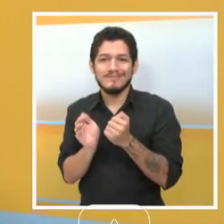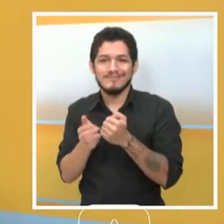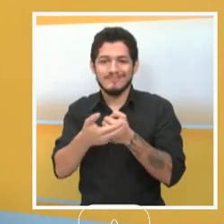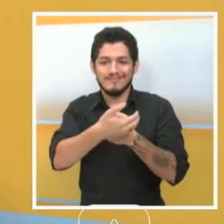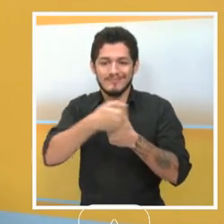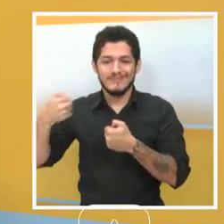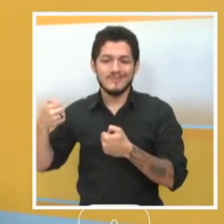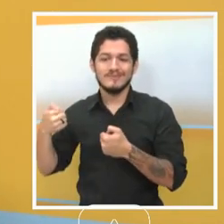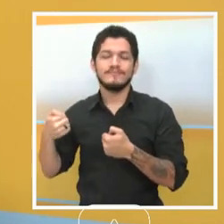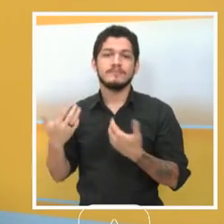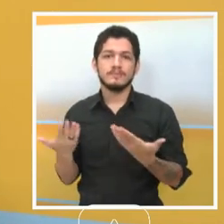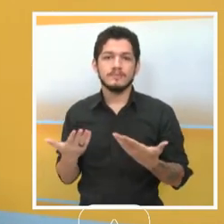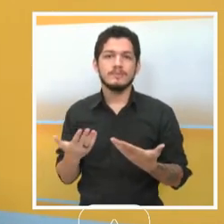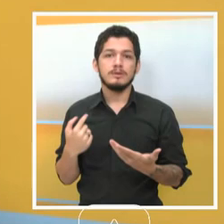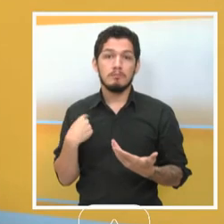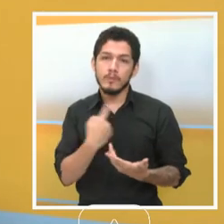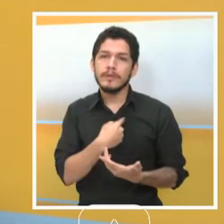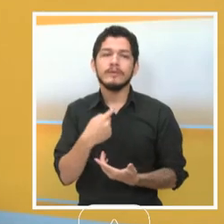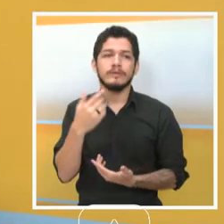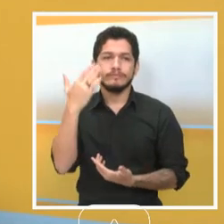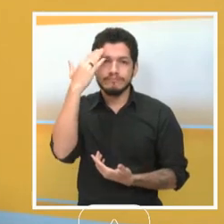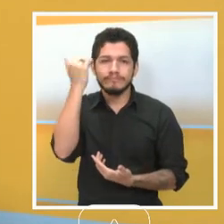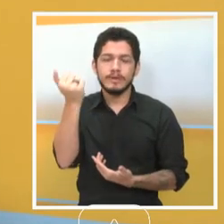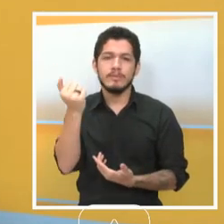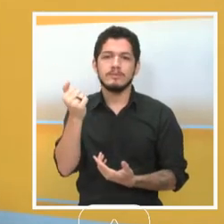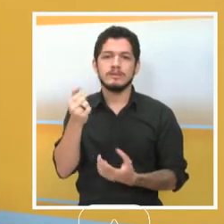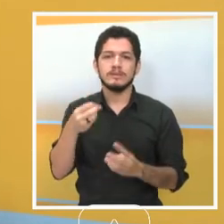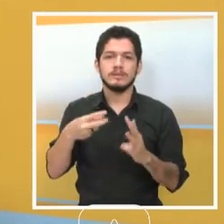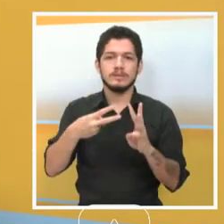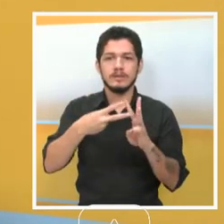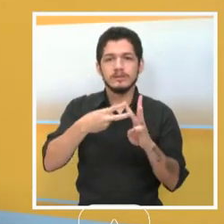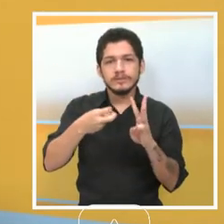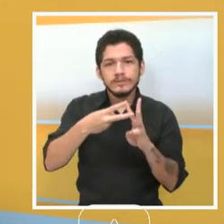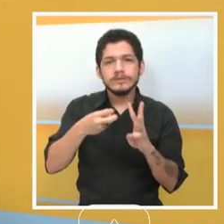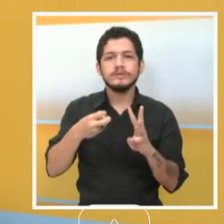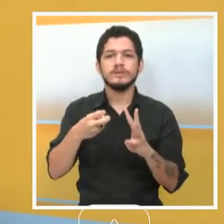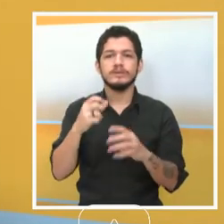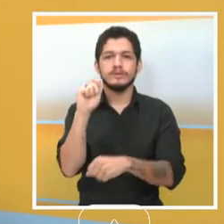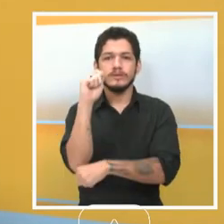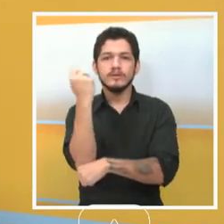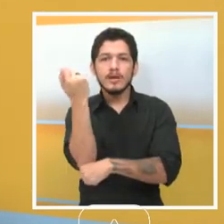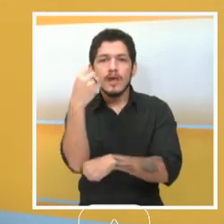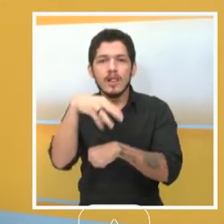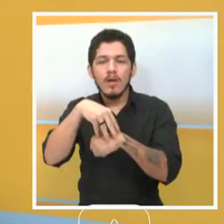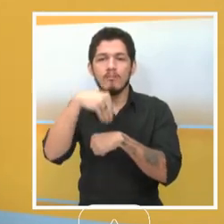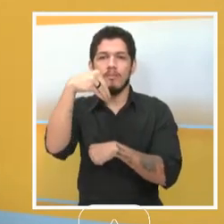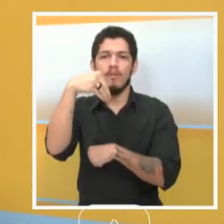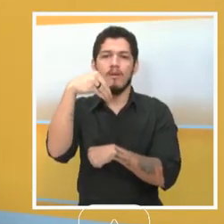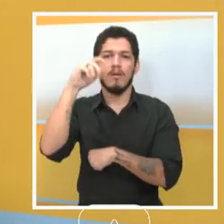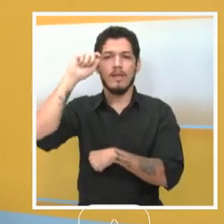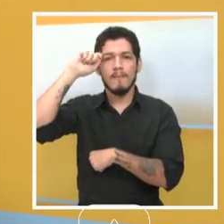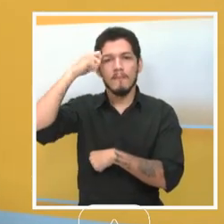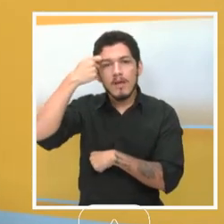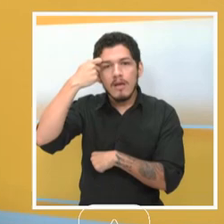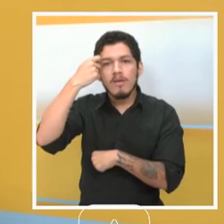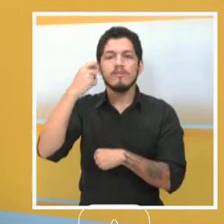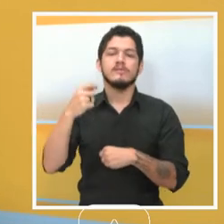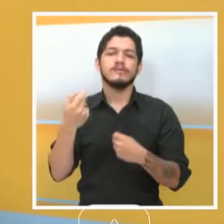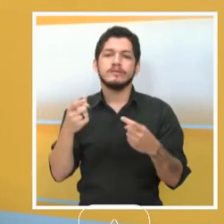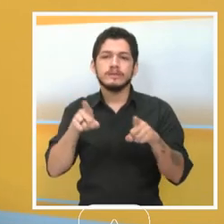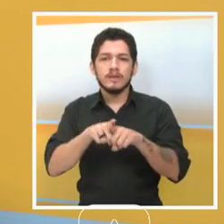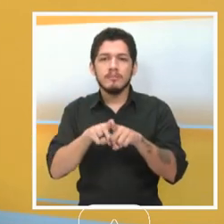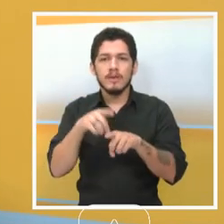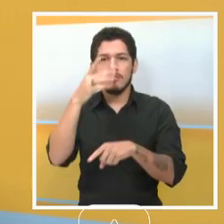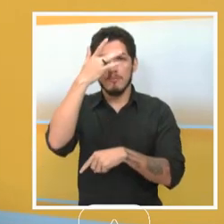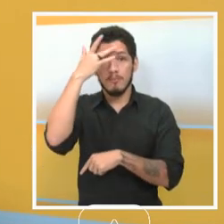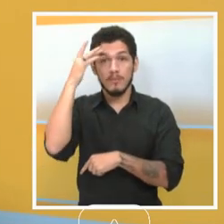que indígenas, quilombolas, as pessoas pardas, pretas, assim como as pessoas surdas e as